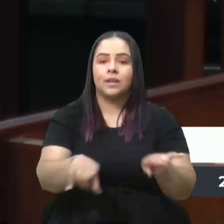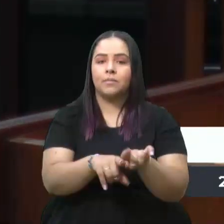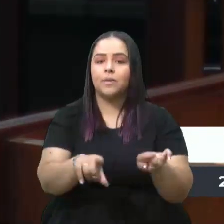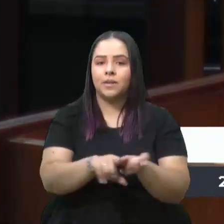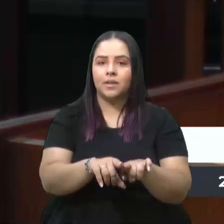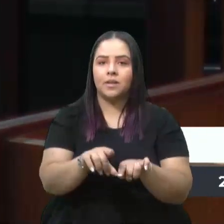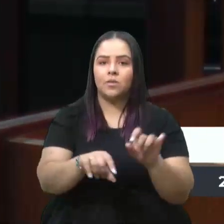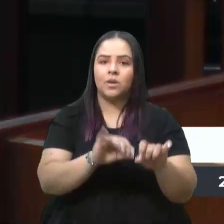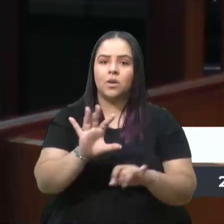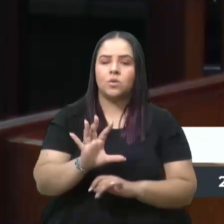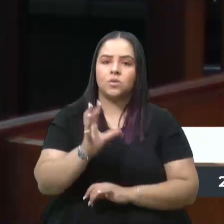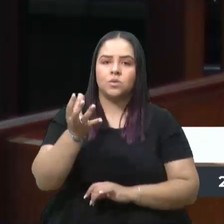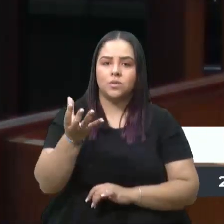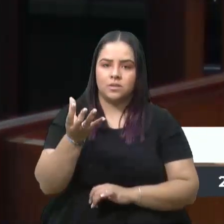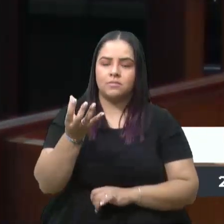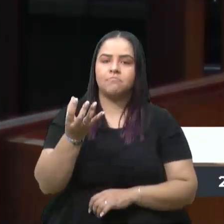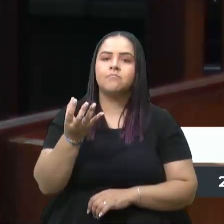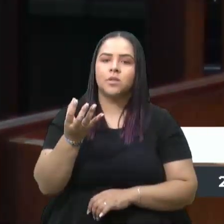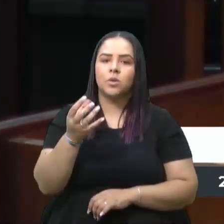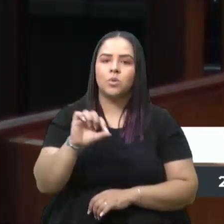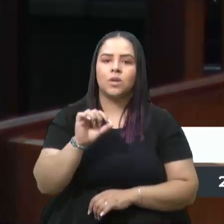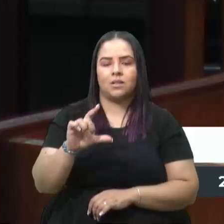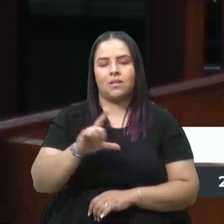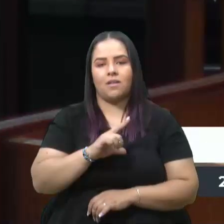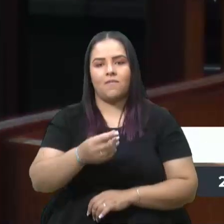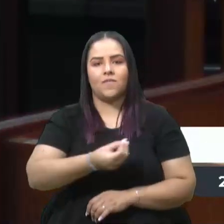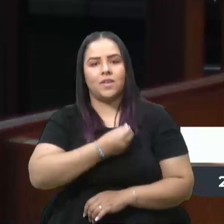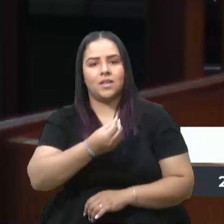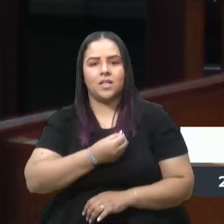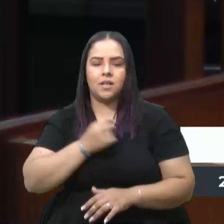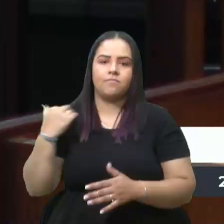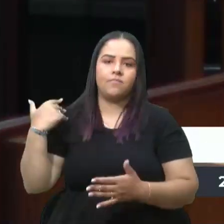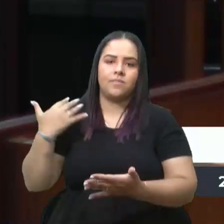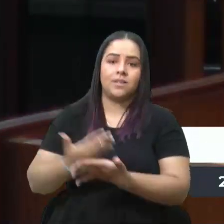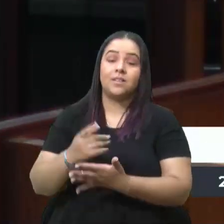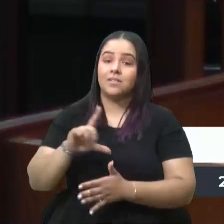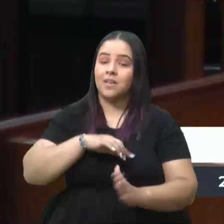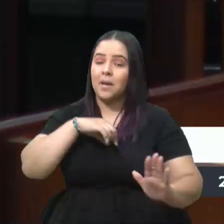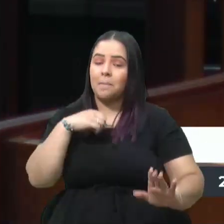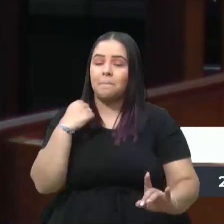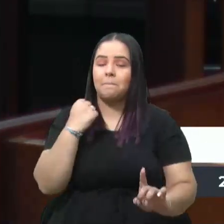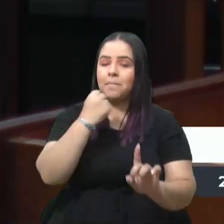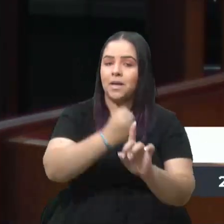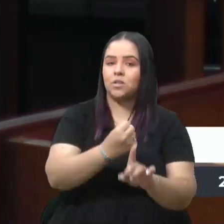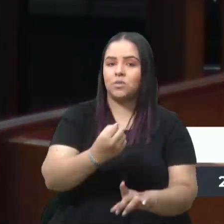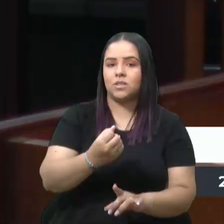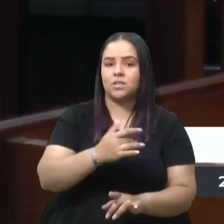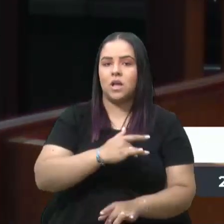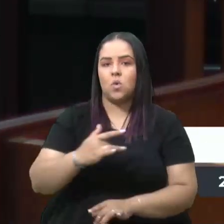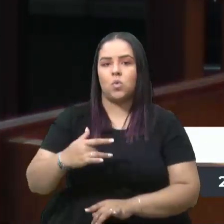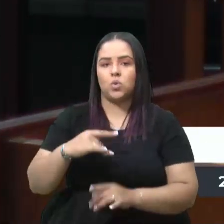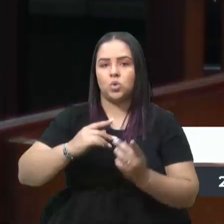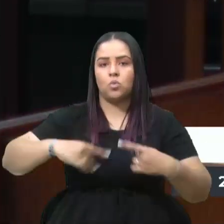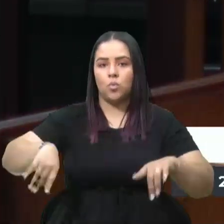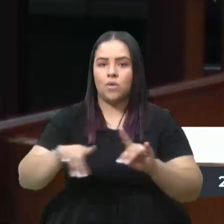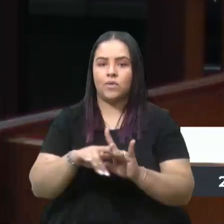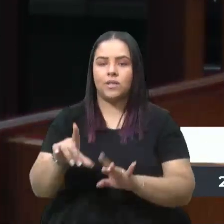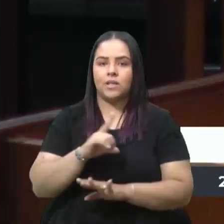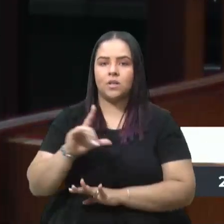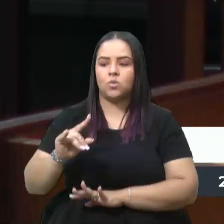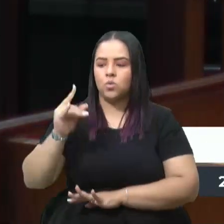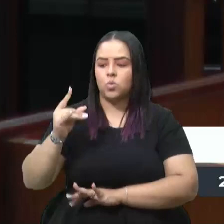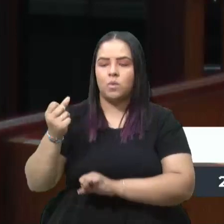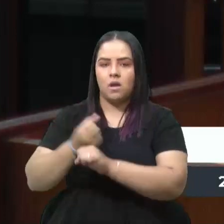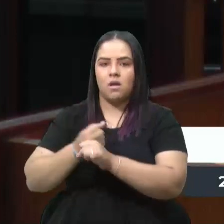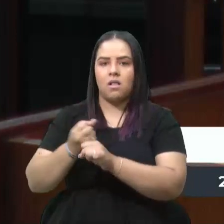os modos de vidas tradicionais e impactando na saúde do povo, houve, nos últimos anos, uma